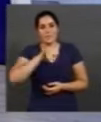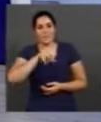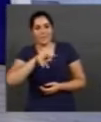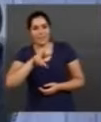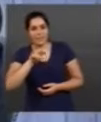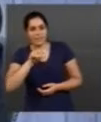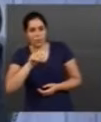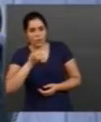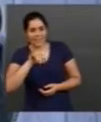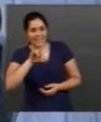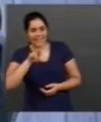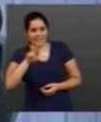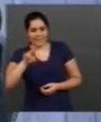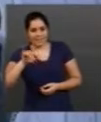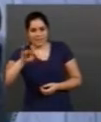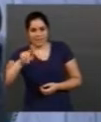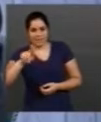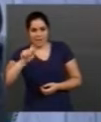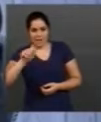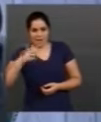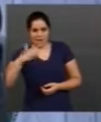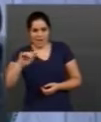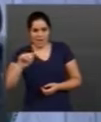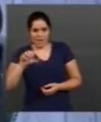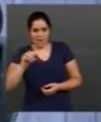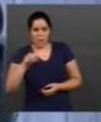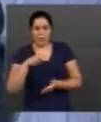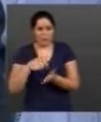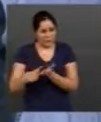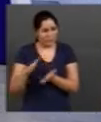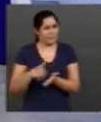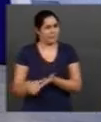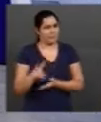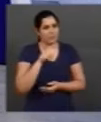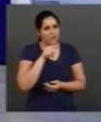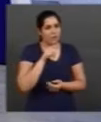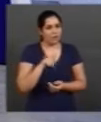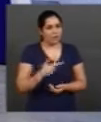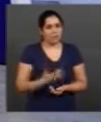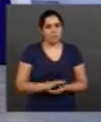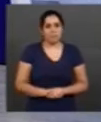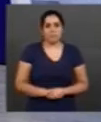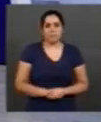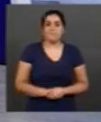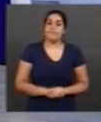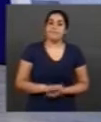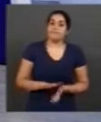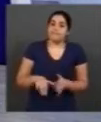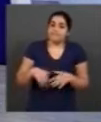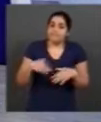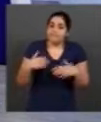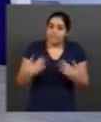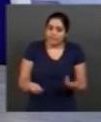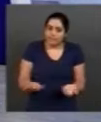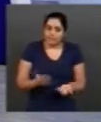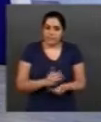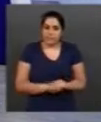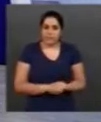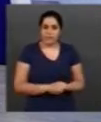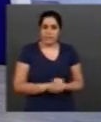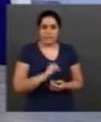irrigação. Aquilo lá é um consumo tremendo de água, né? Então, aqui está. Se bem